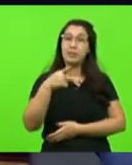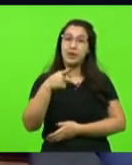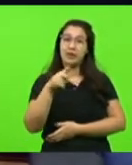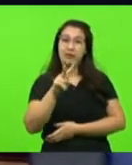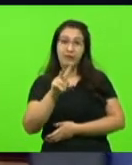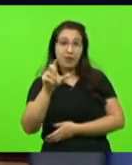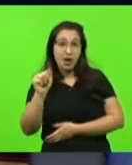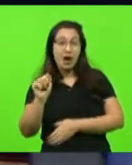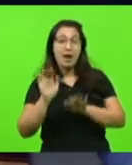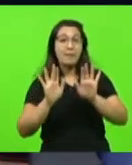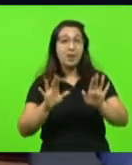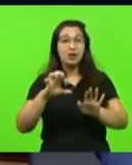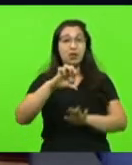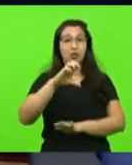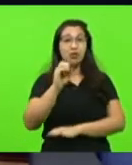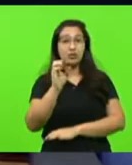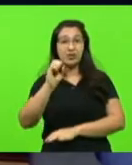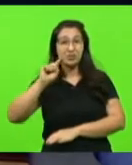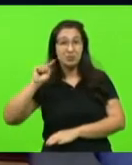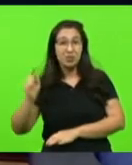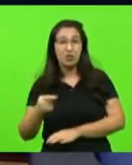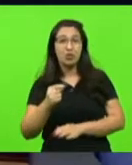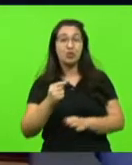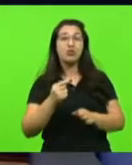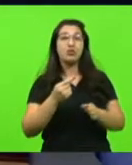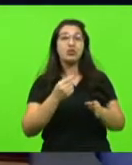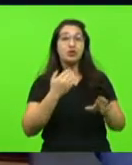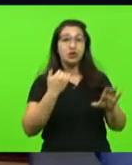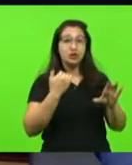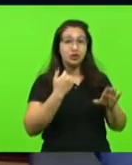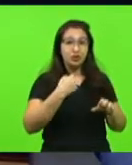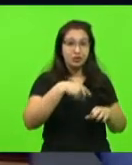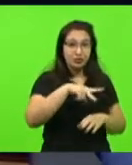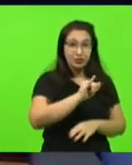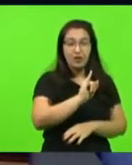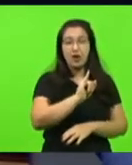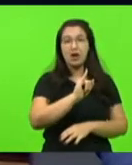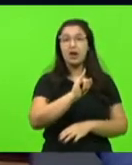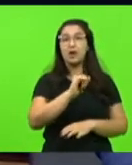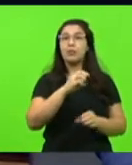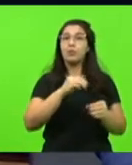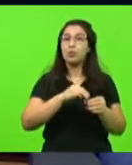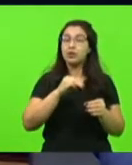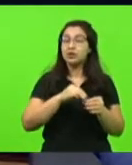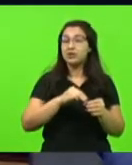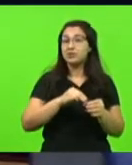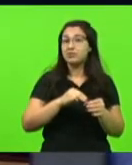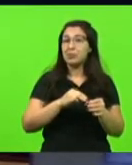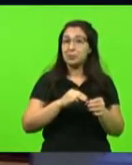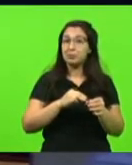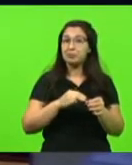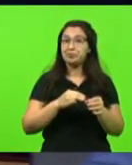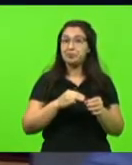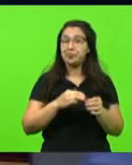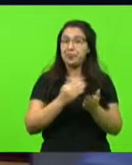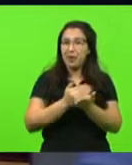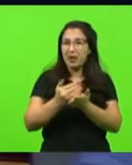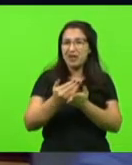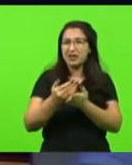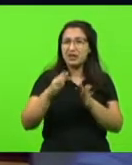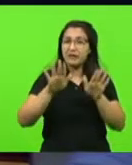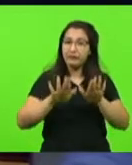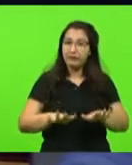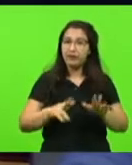automaticamente para os municípios e 900 milhões ficam com o governo do Estado. Nós estamos dizendo que, dos 900 milhões,